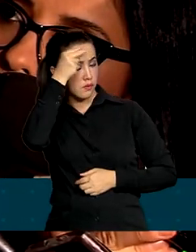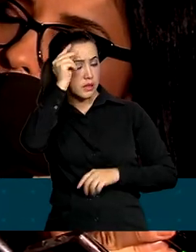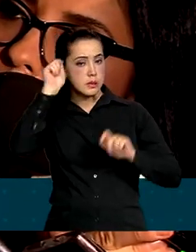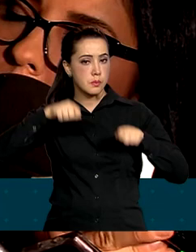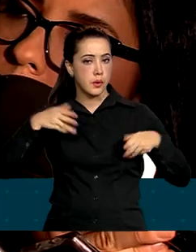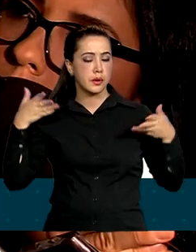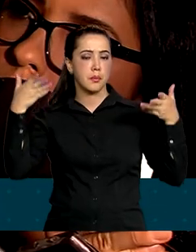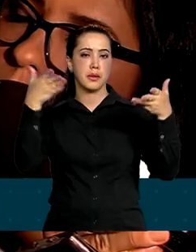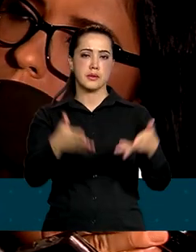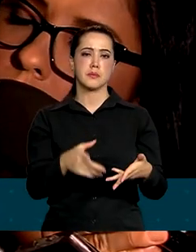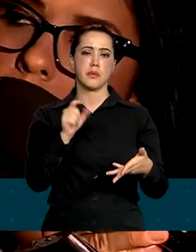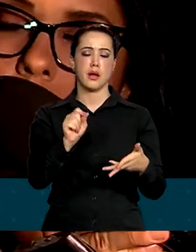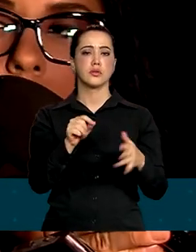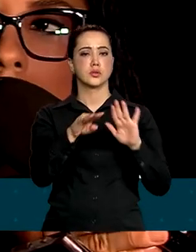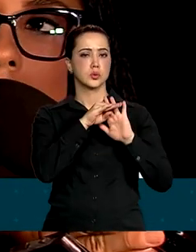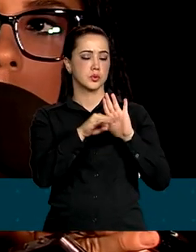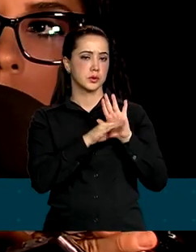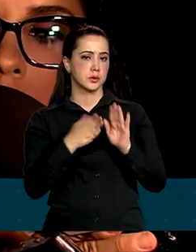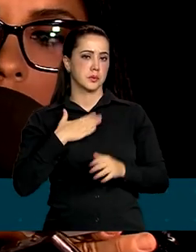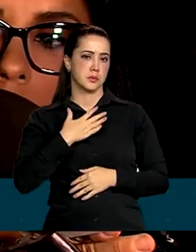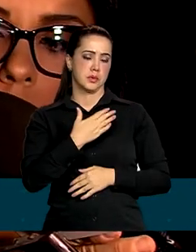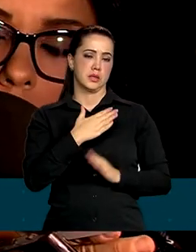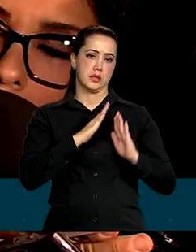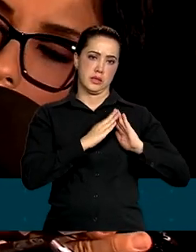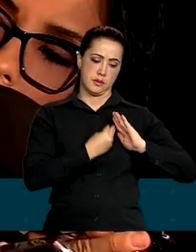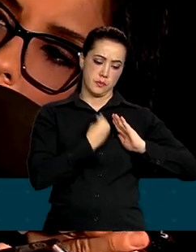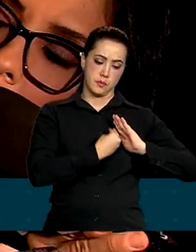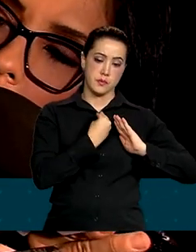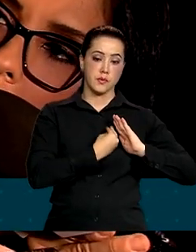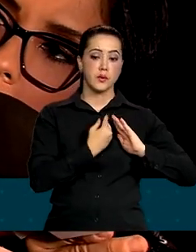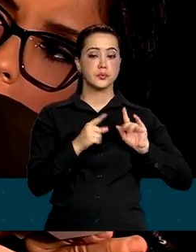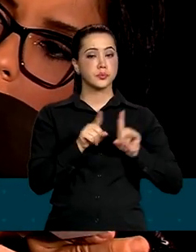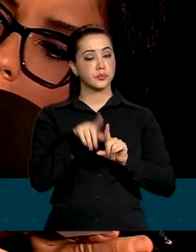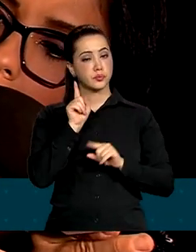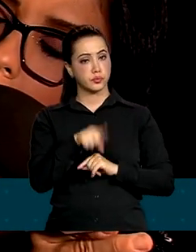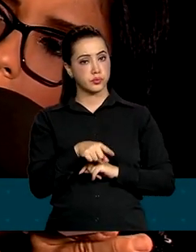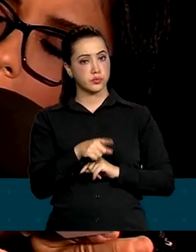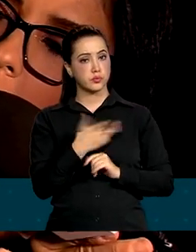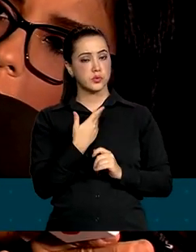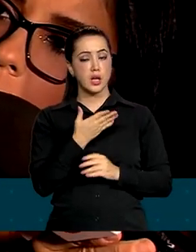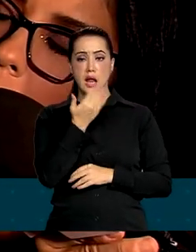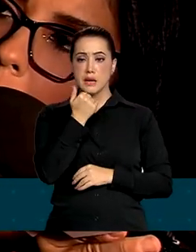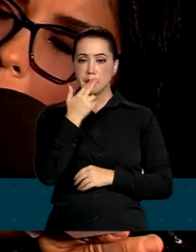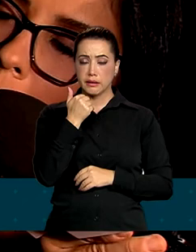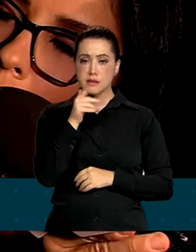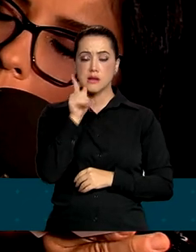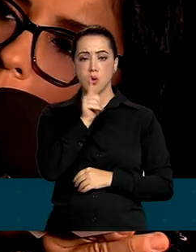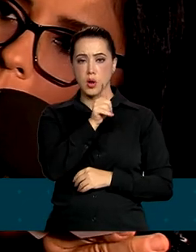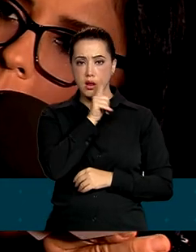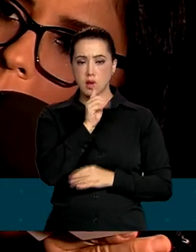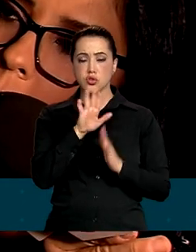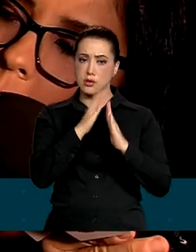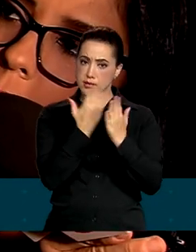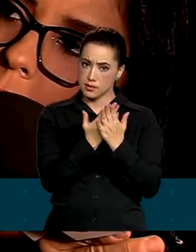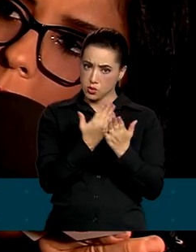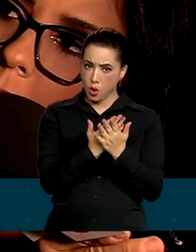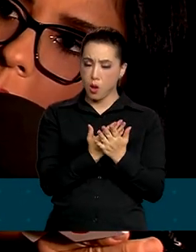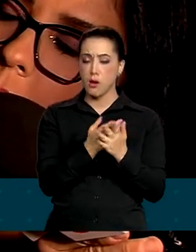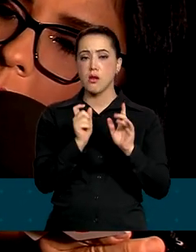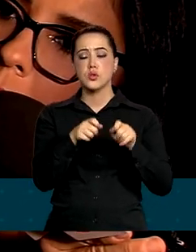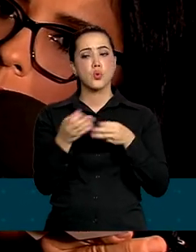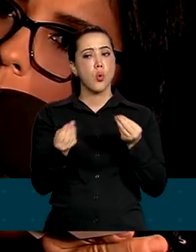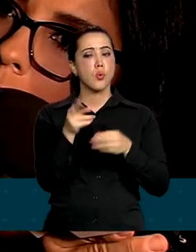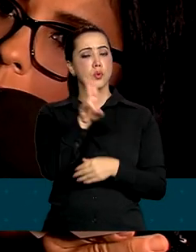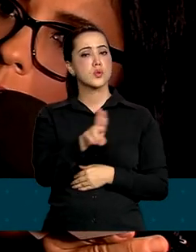podem participar do programa Minha Casa Minha Vida. o recurso do aumento da alimentação escolar, como que os prefeitos podem usar a